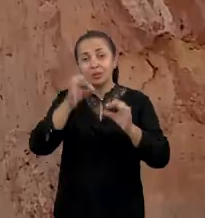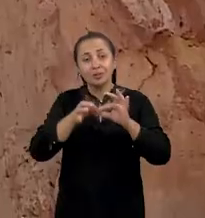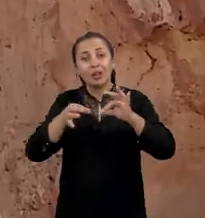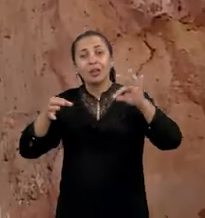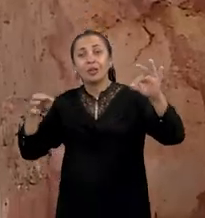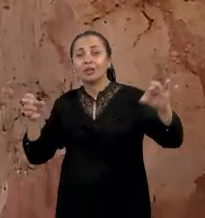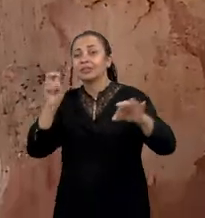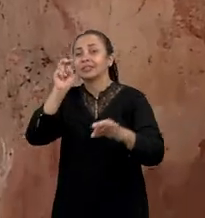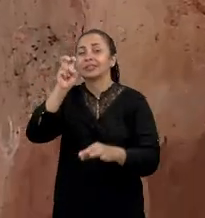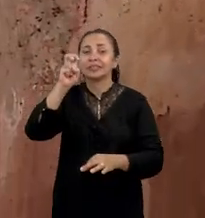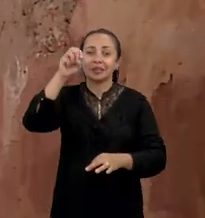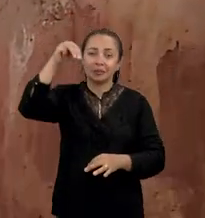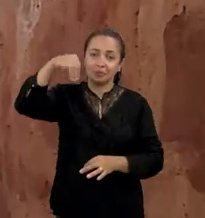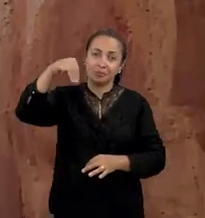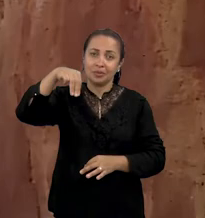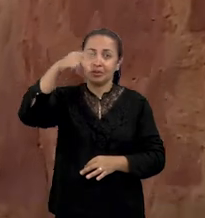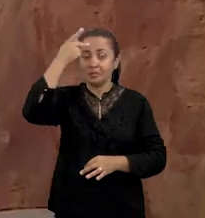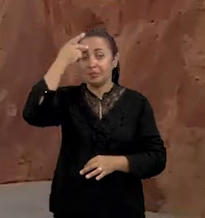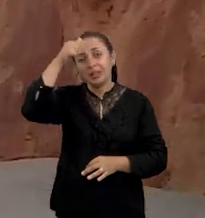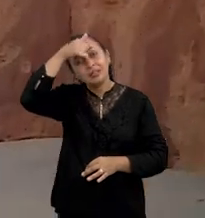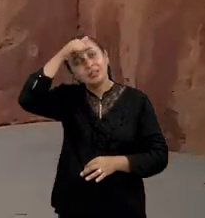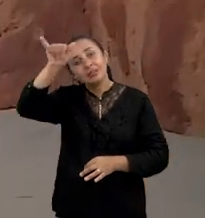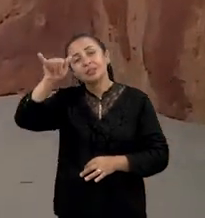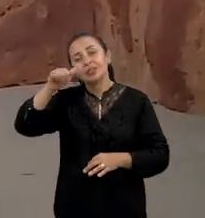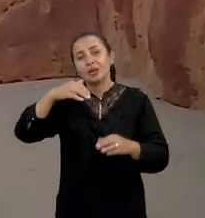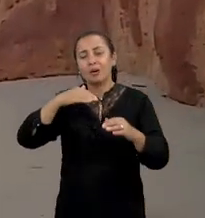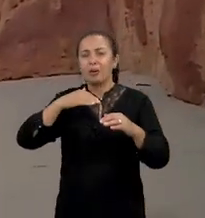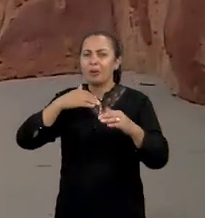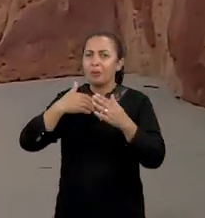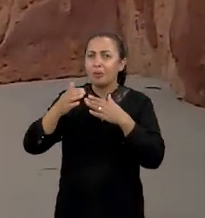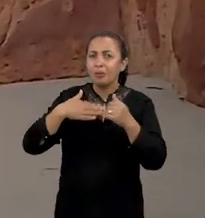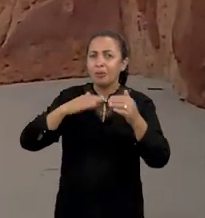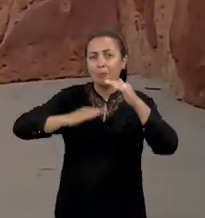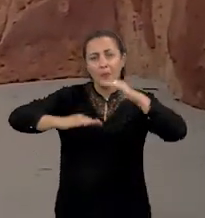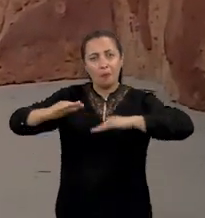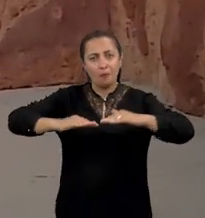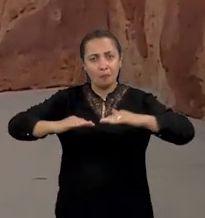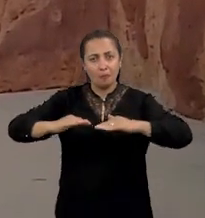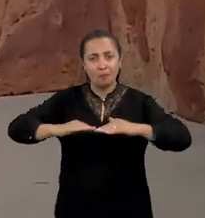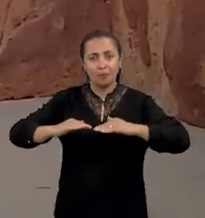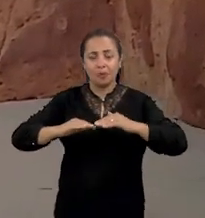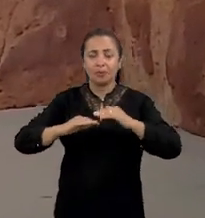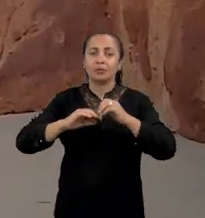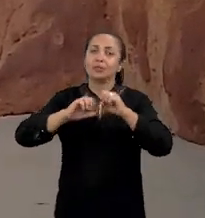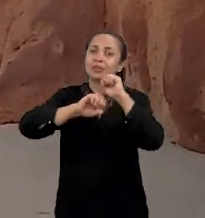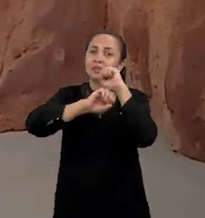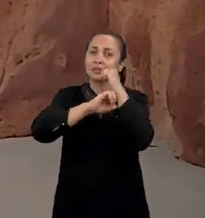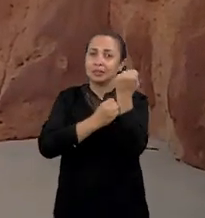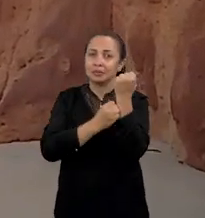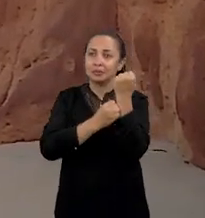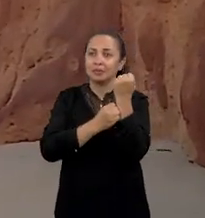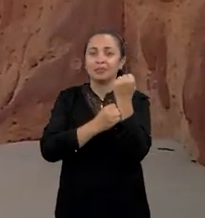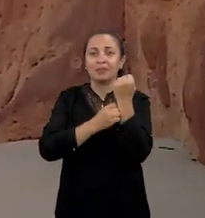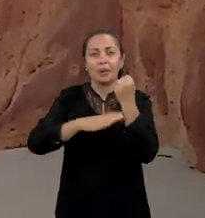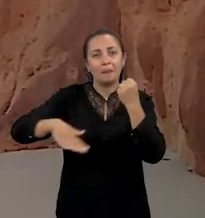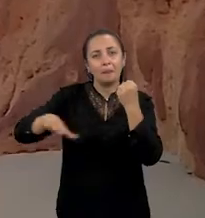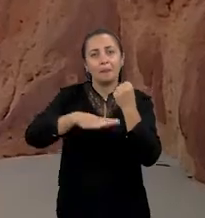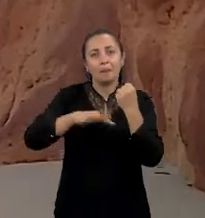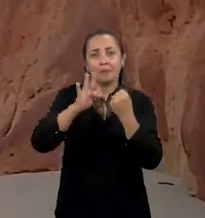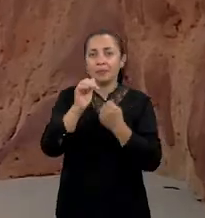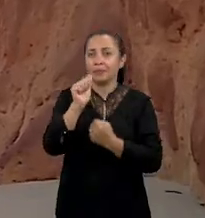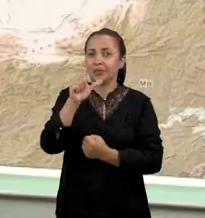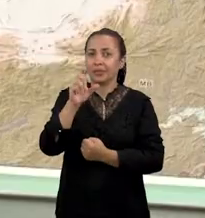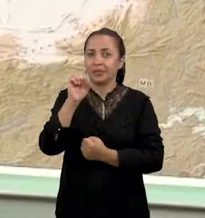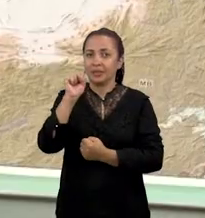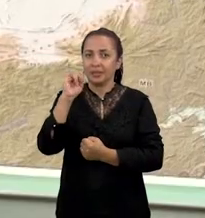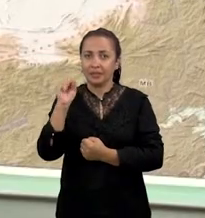uma distância mínima de 5 metros para evitar qualquer movimento de massa e risco de queda da borda da